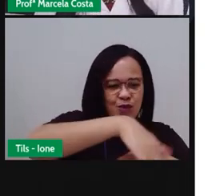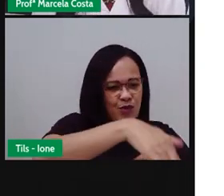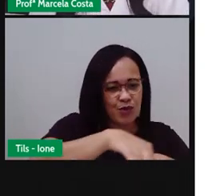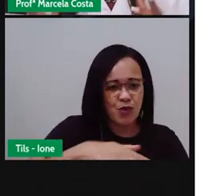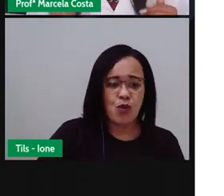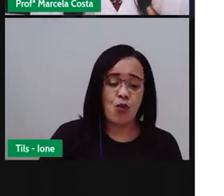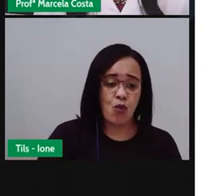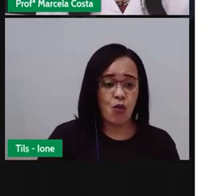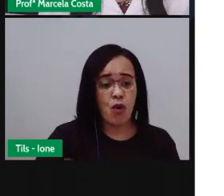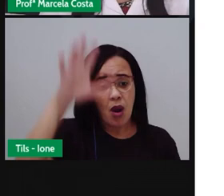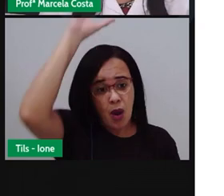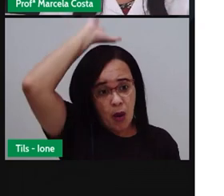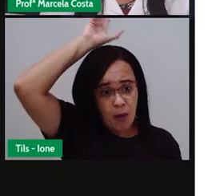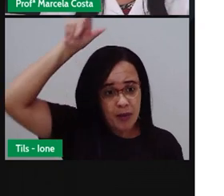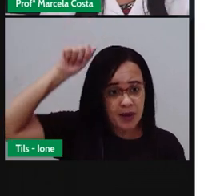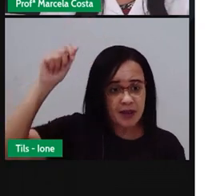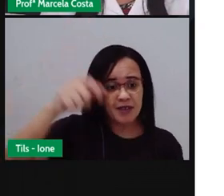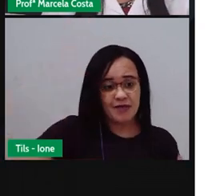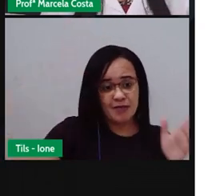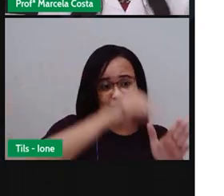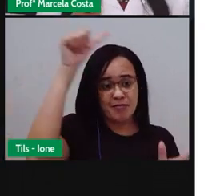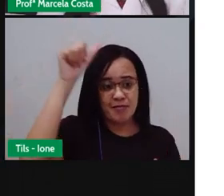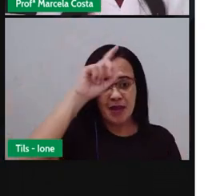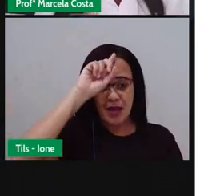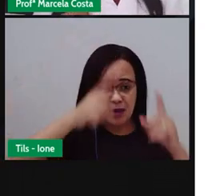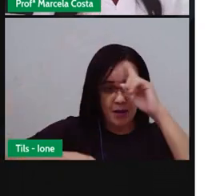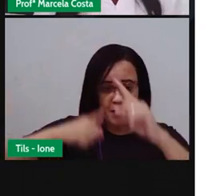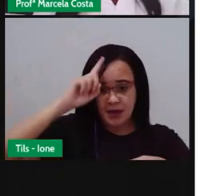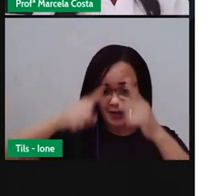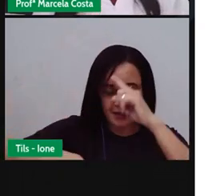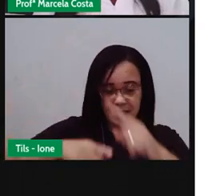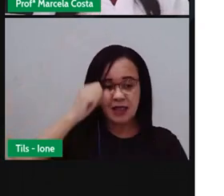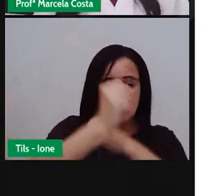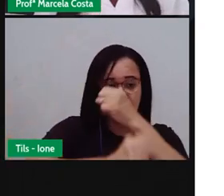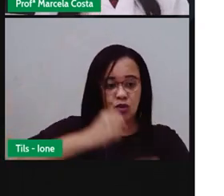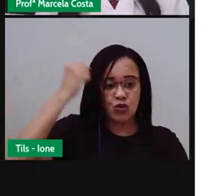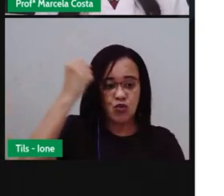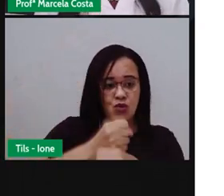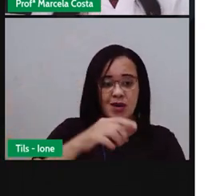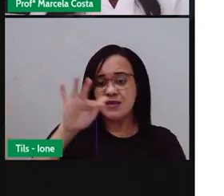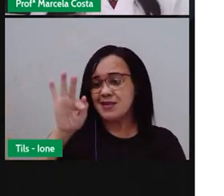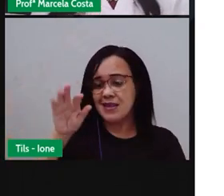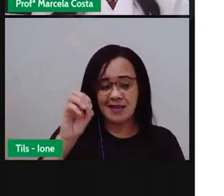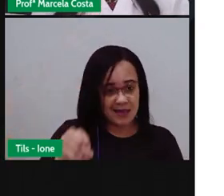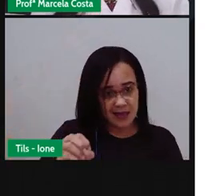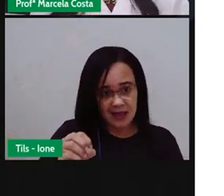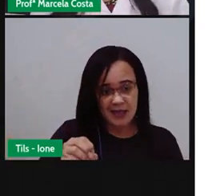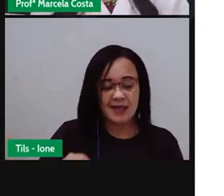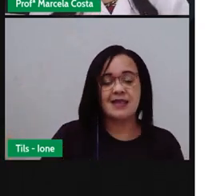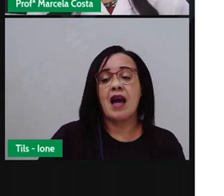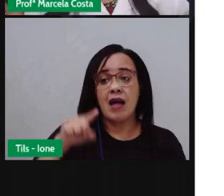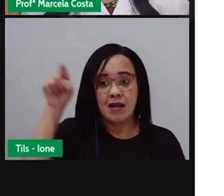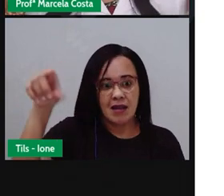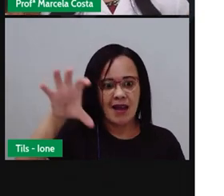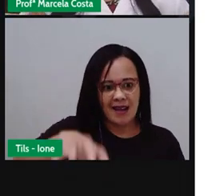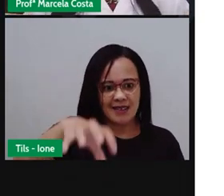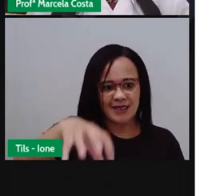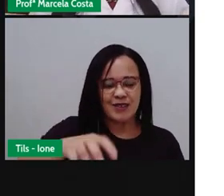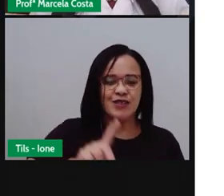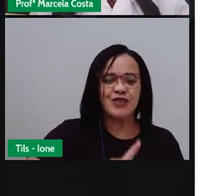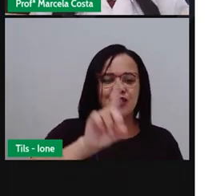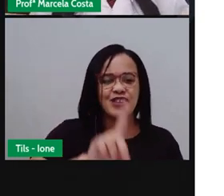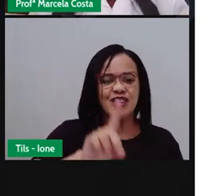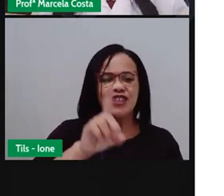mandato, lá nos anos 70, fez no distrito de Maria Quitéria a sede da grande